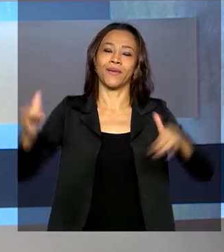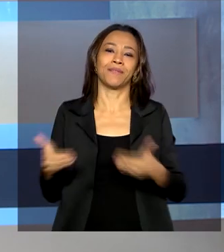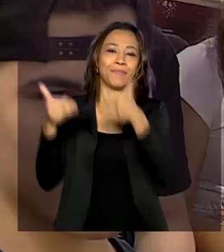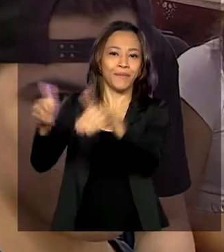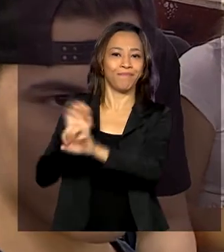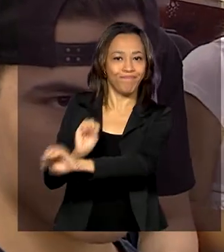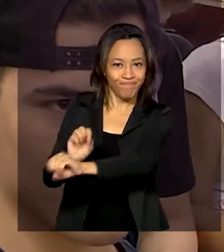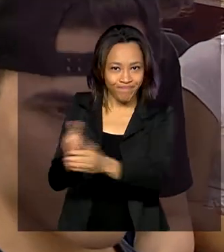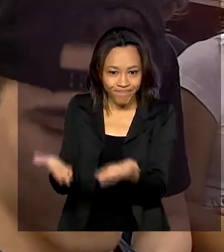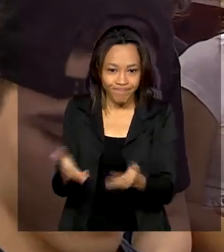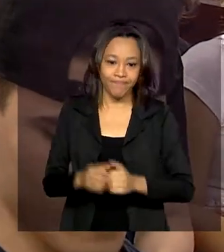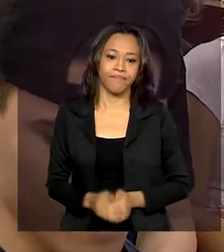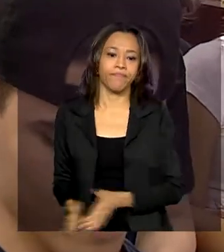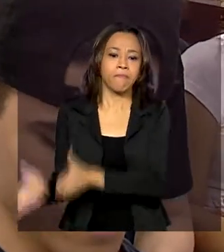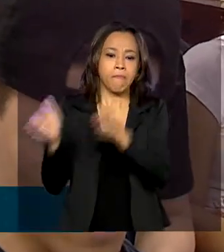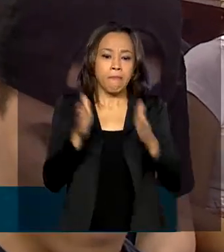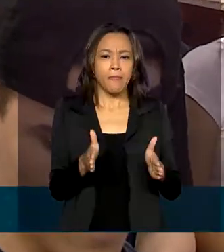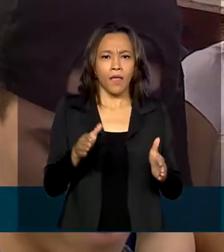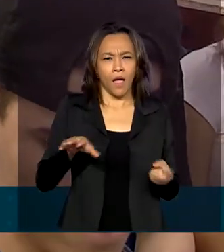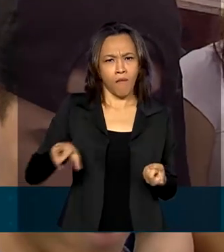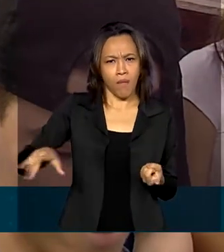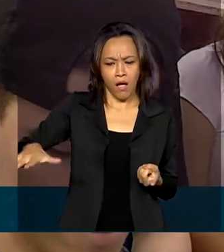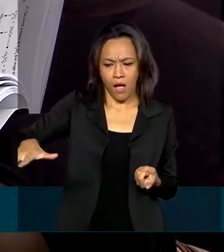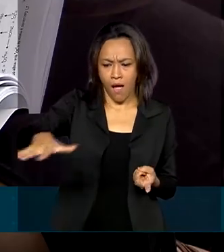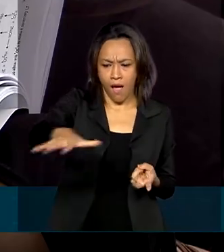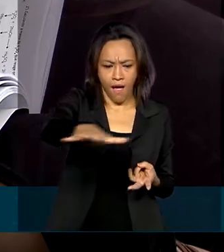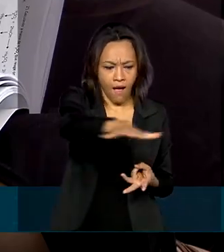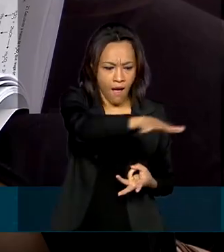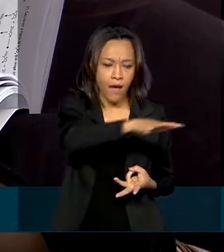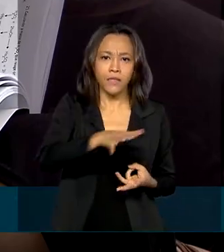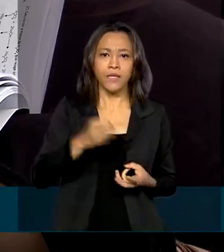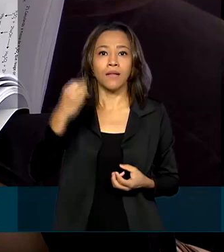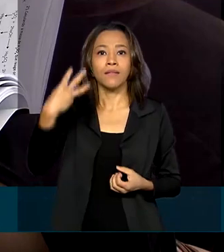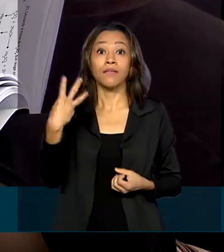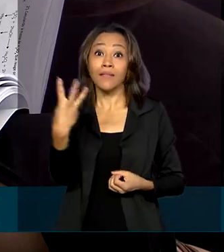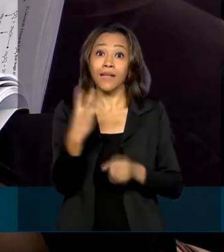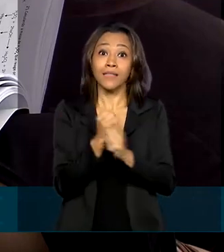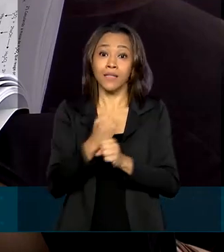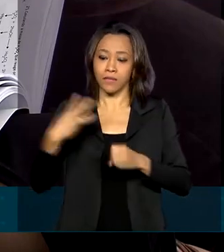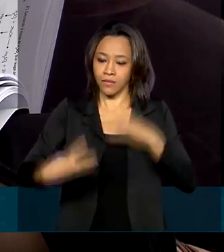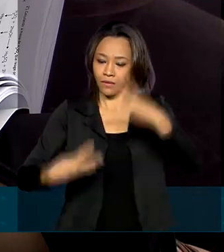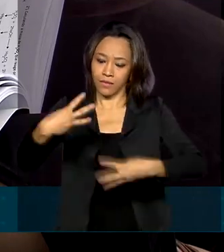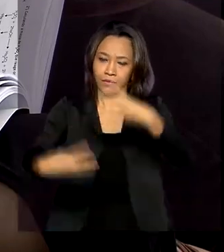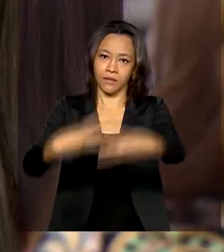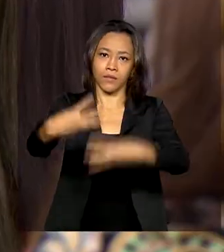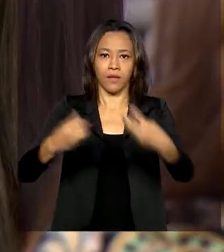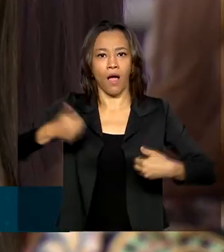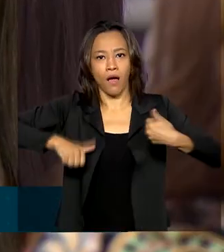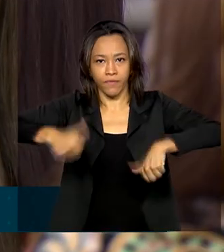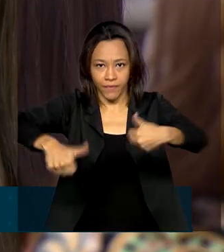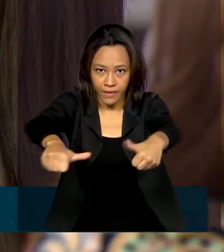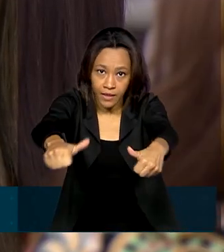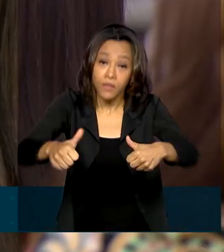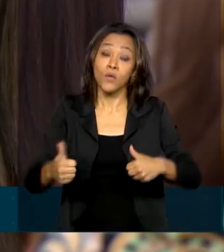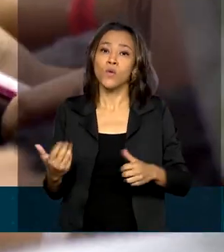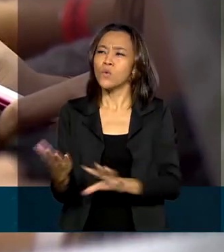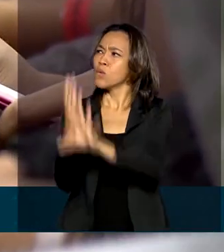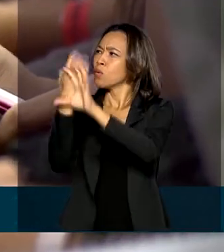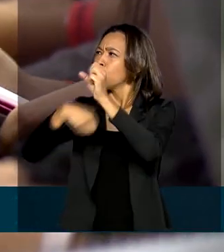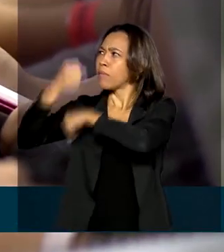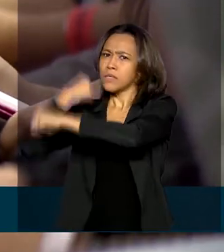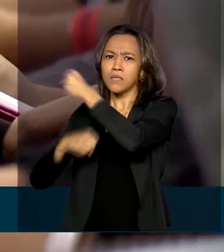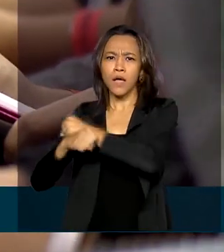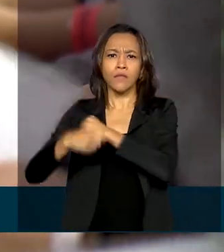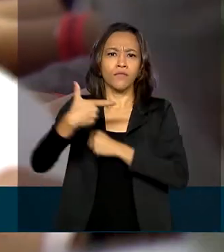As áreas são avaliadas a cada três anos. No ano passado, foram 29 cursos,